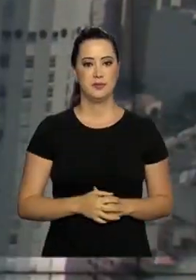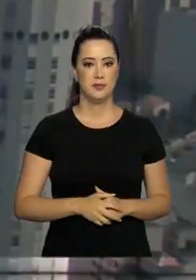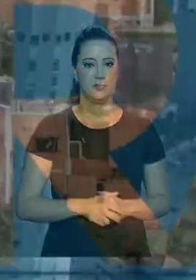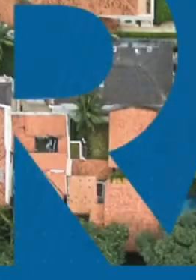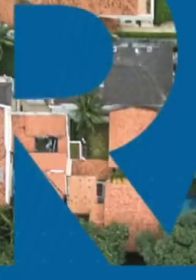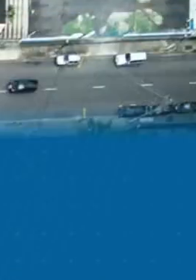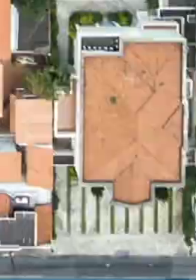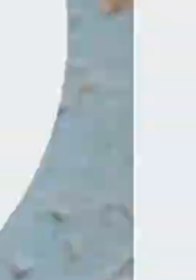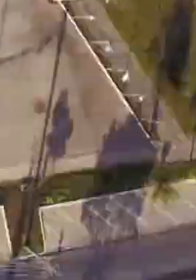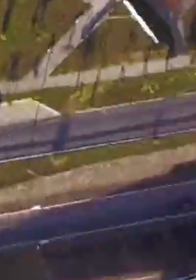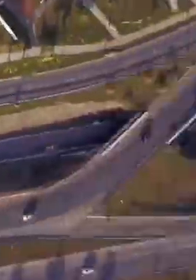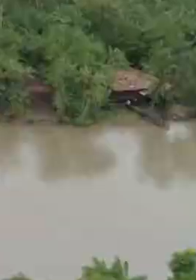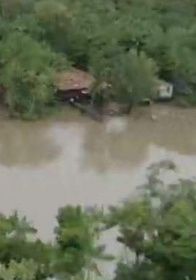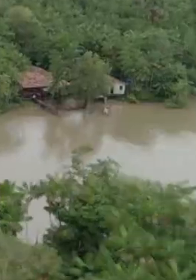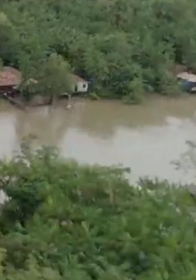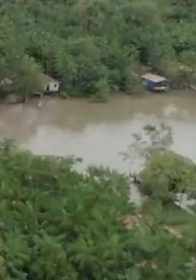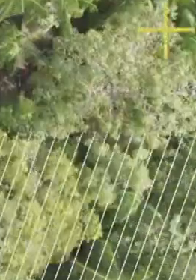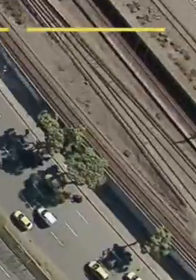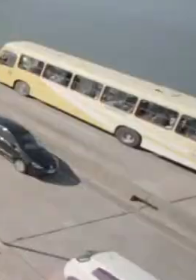A gente